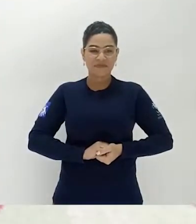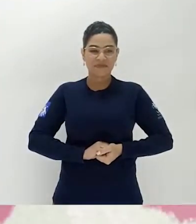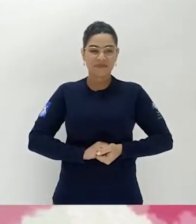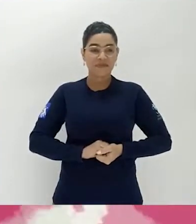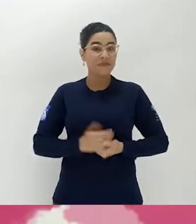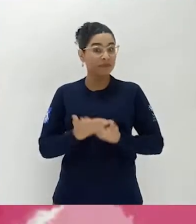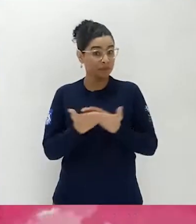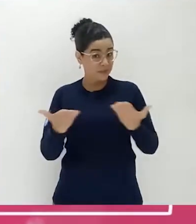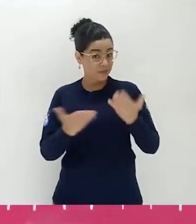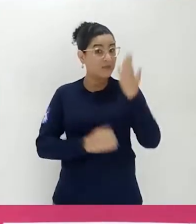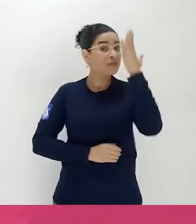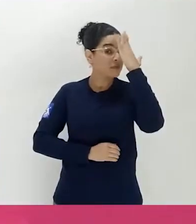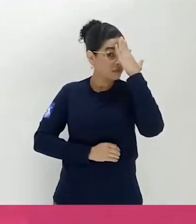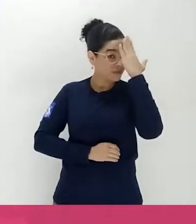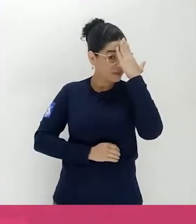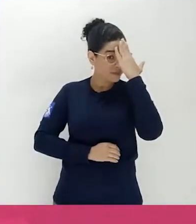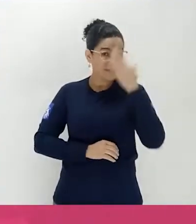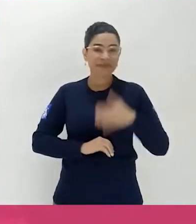Você sabia?